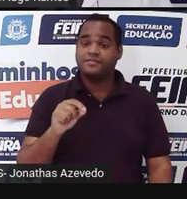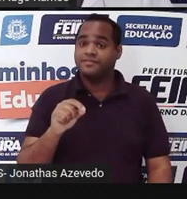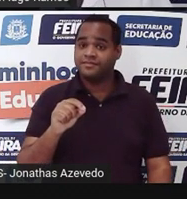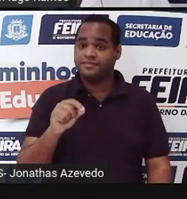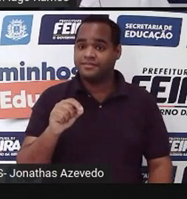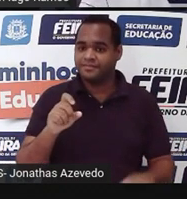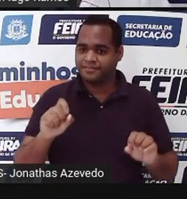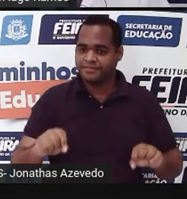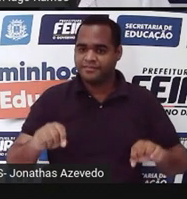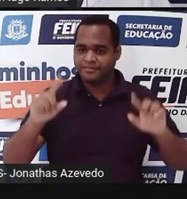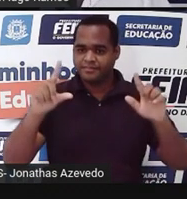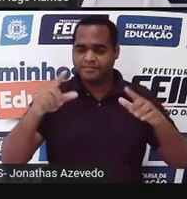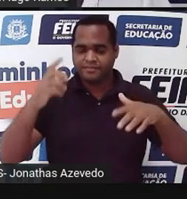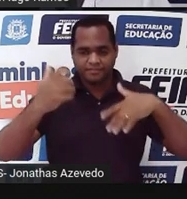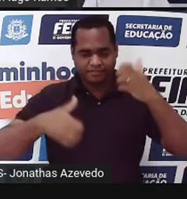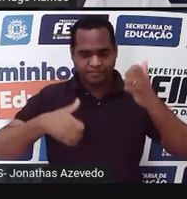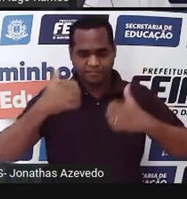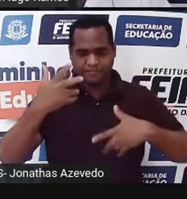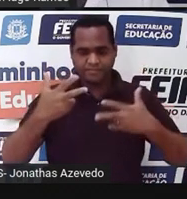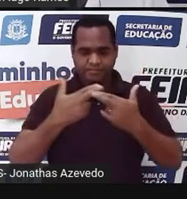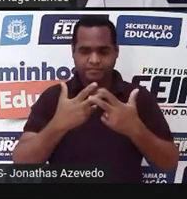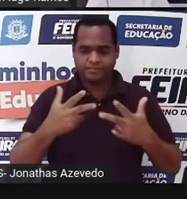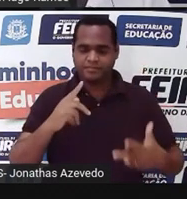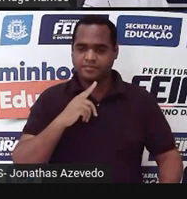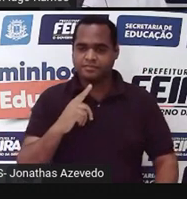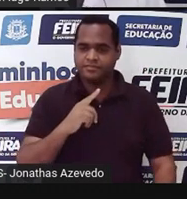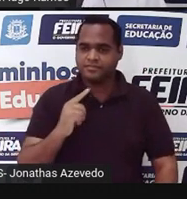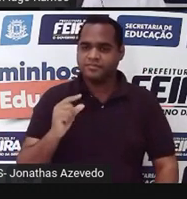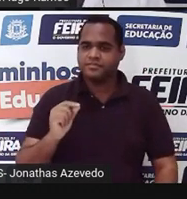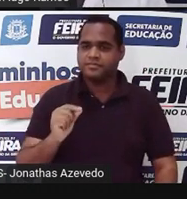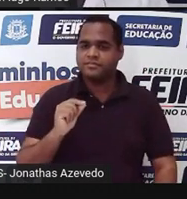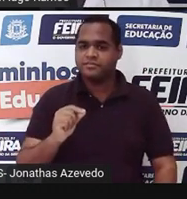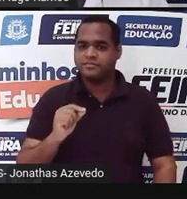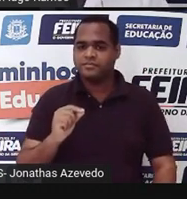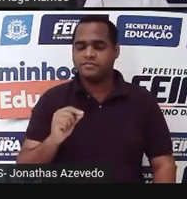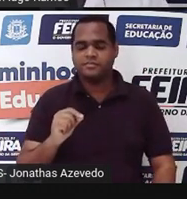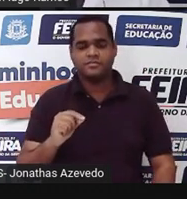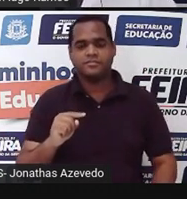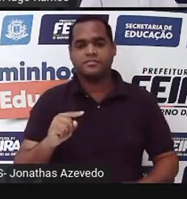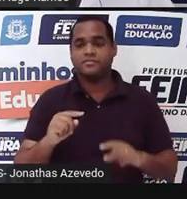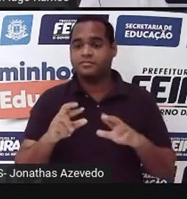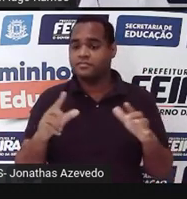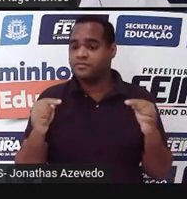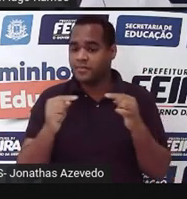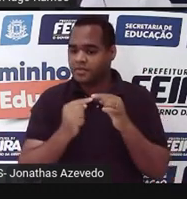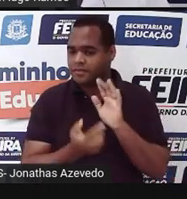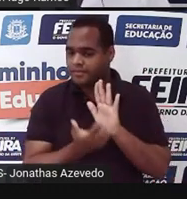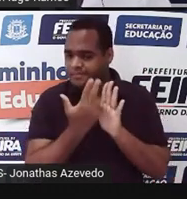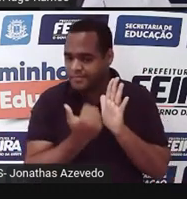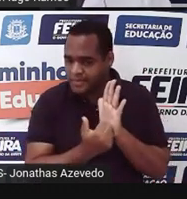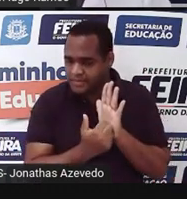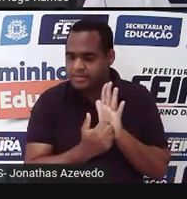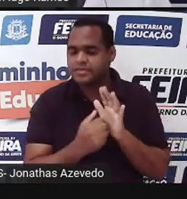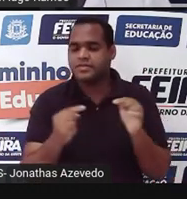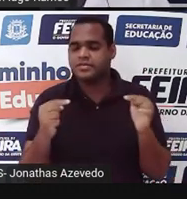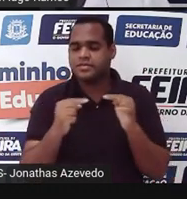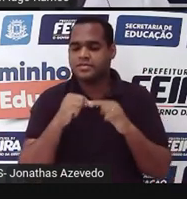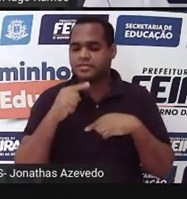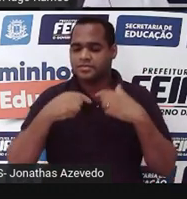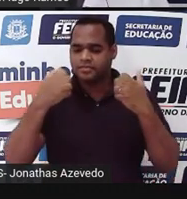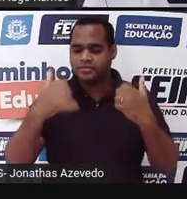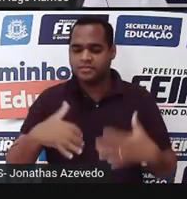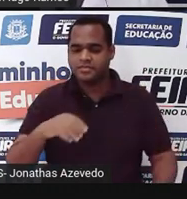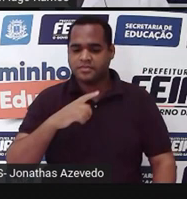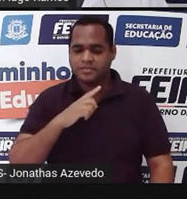Próxima tela, uma imagem, como eu já disse, e essa imagem tem a ver com algo que a gente já estudou